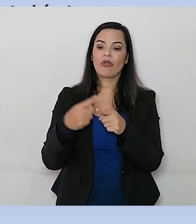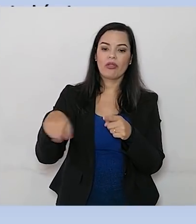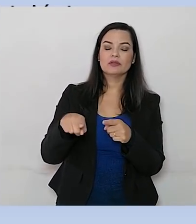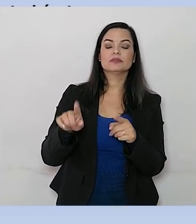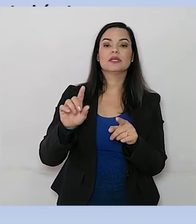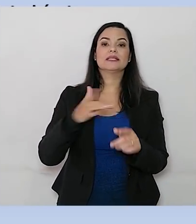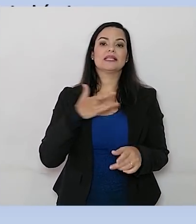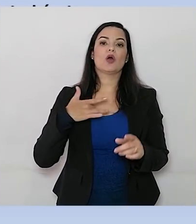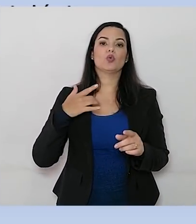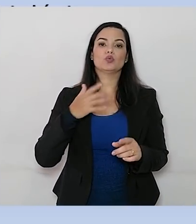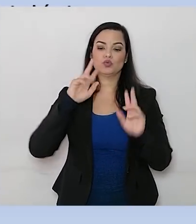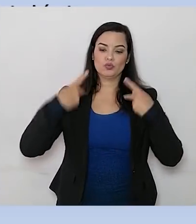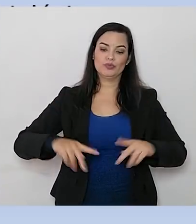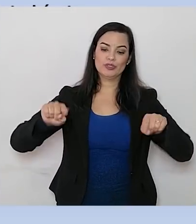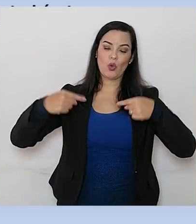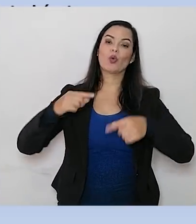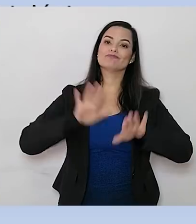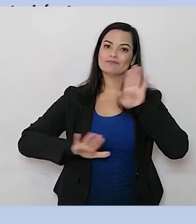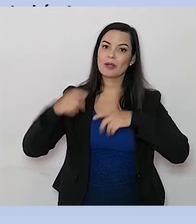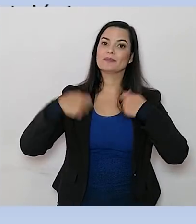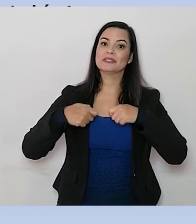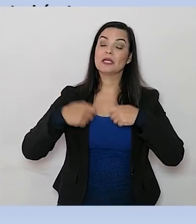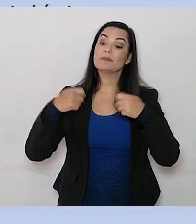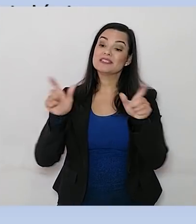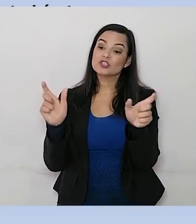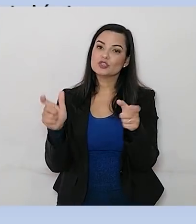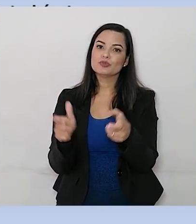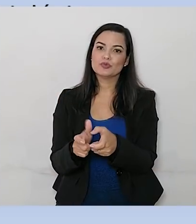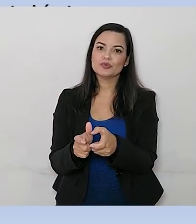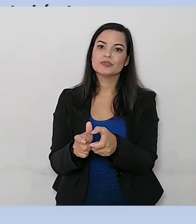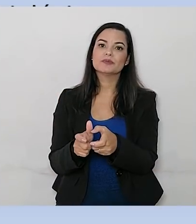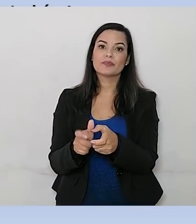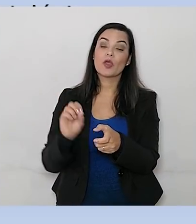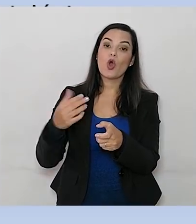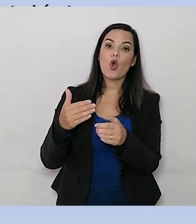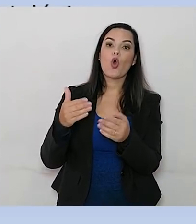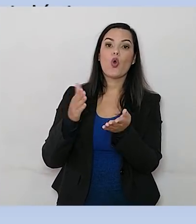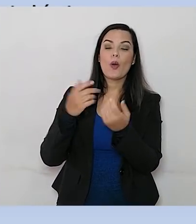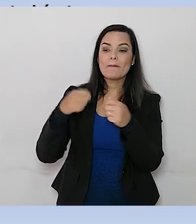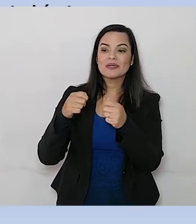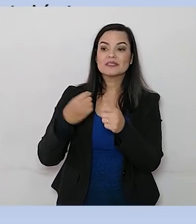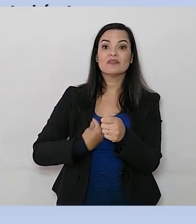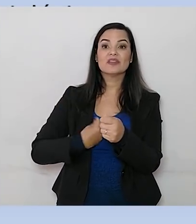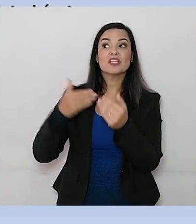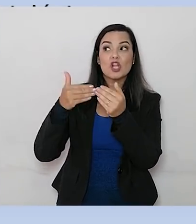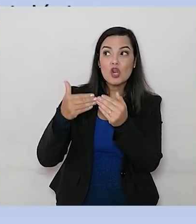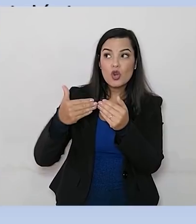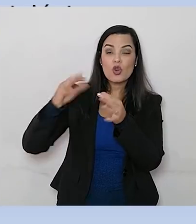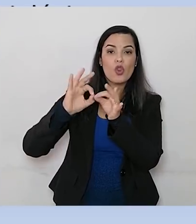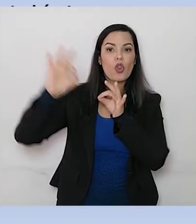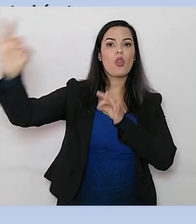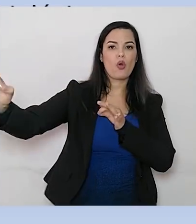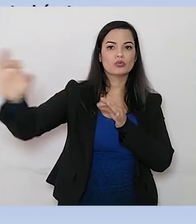esses animais, eles precisam diminuir ali naquele ambiente ou deixar de estar no ambiente próximo à população e